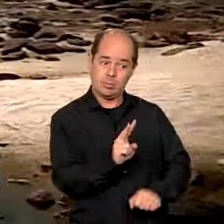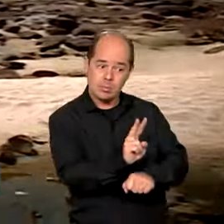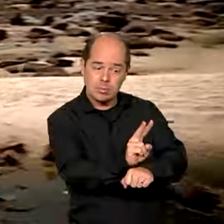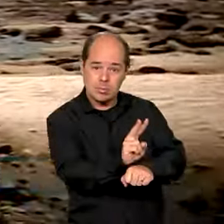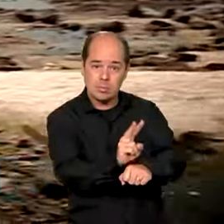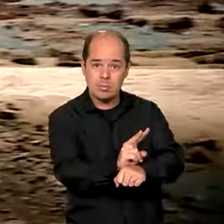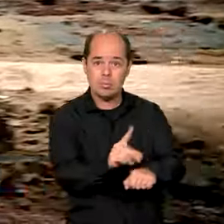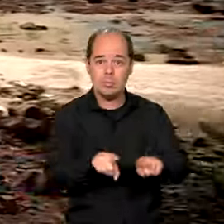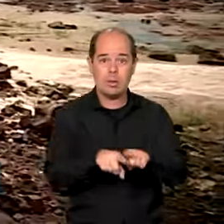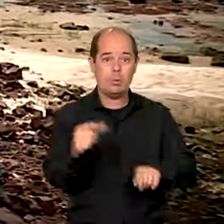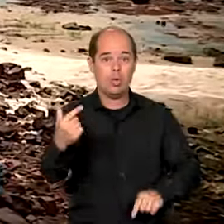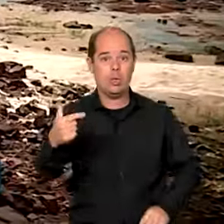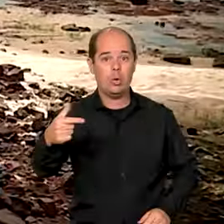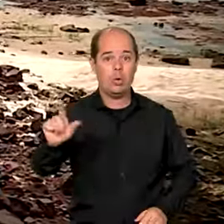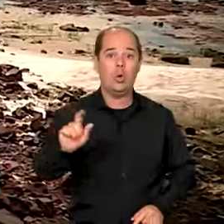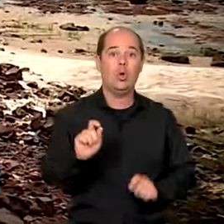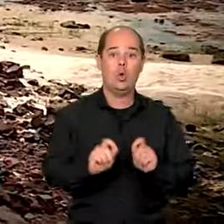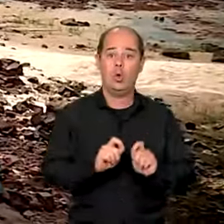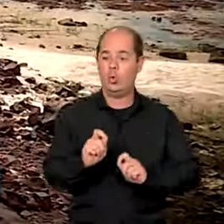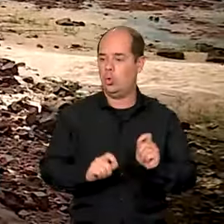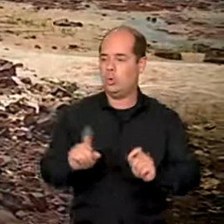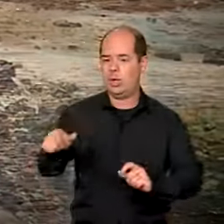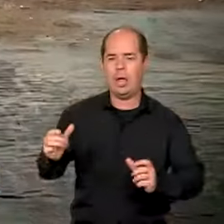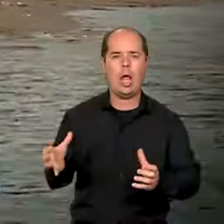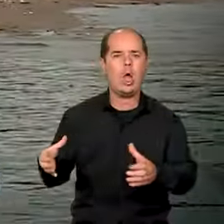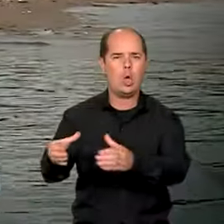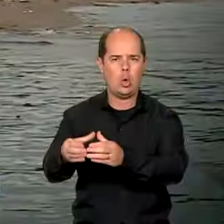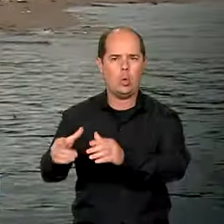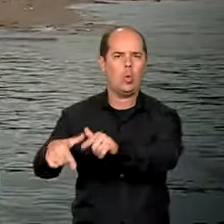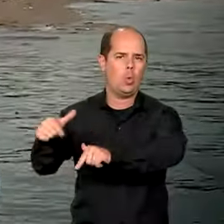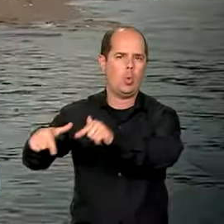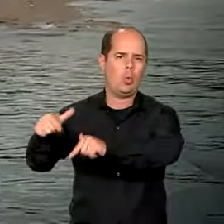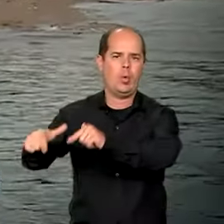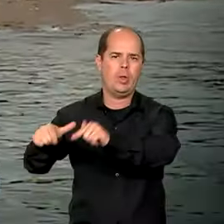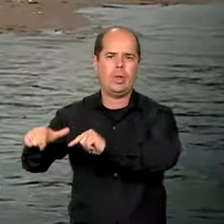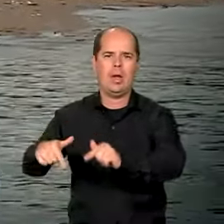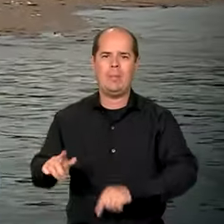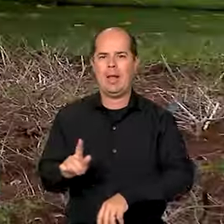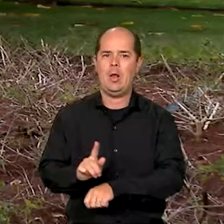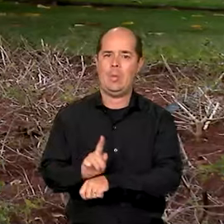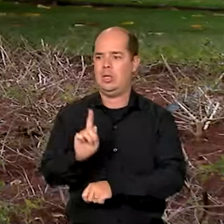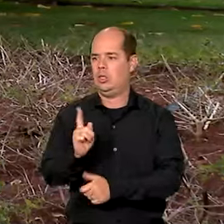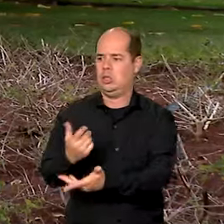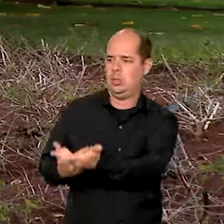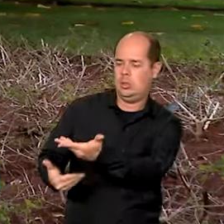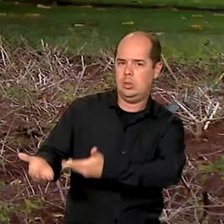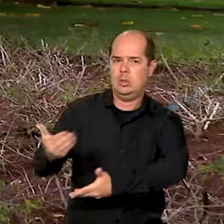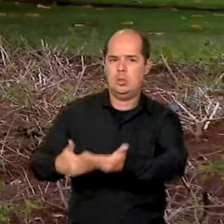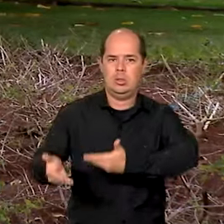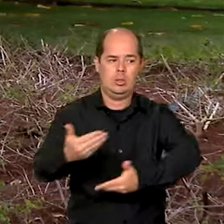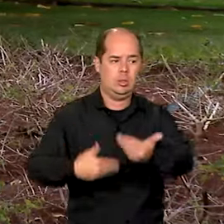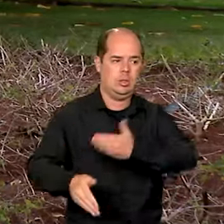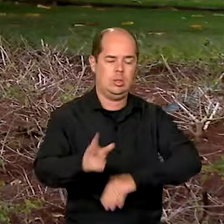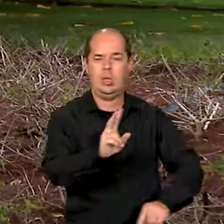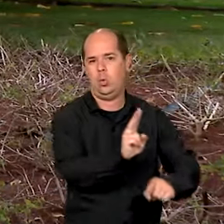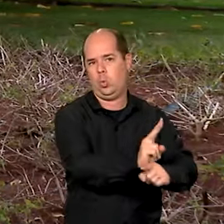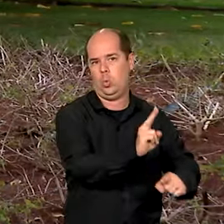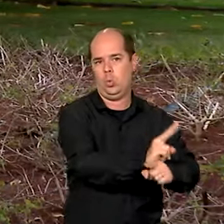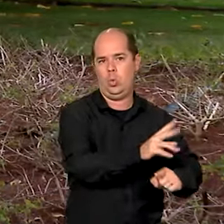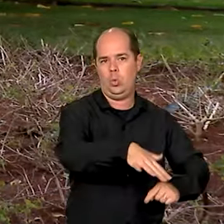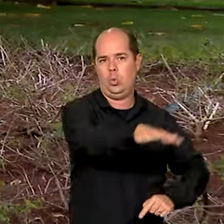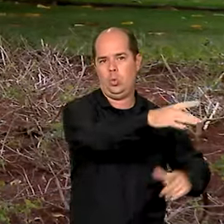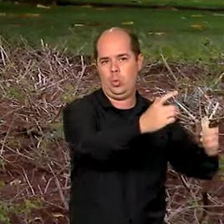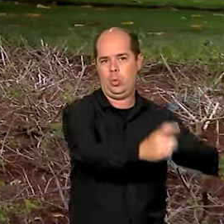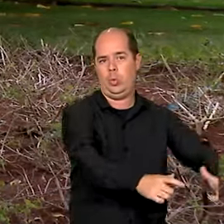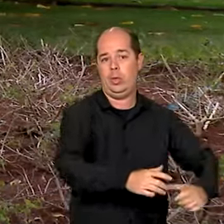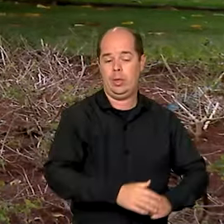inclusive a instalação de um grupo de trabalho para a gestão compartilhada do sítio. Os bens arqueológicos descobertos